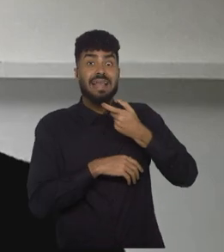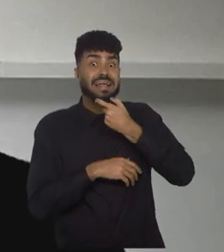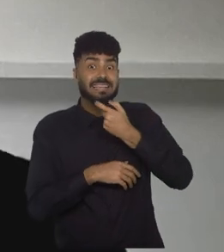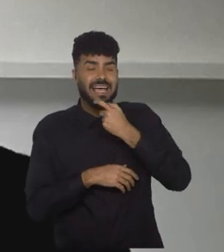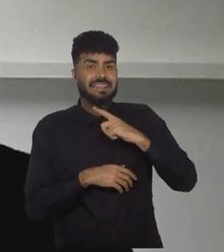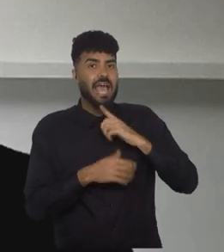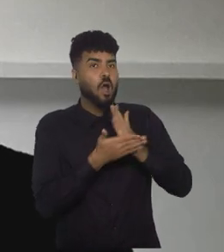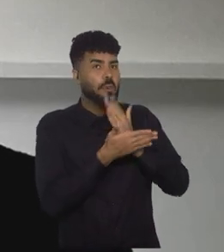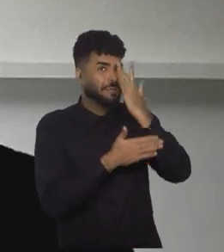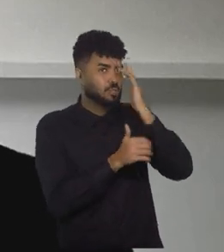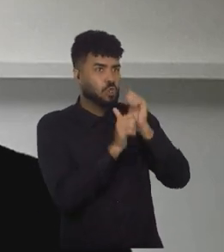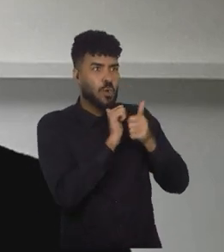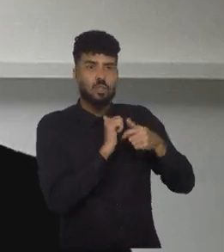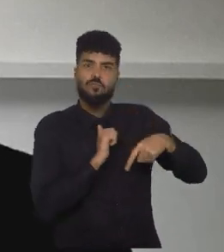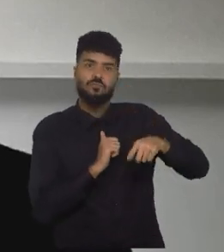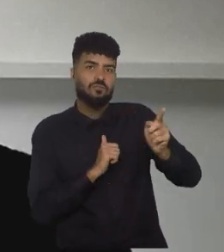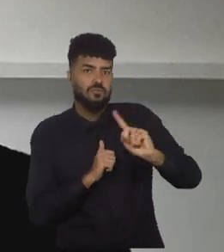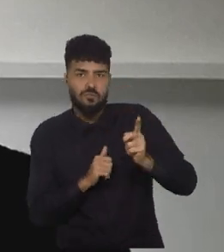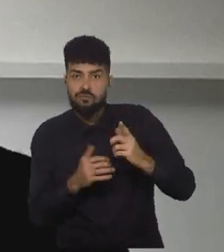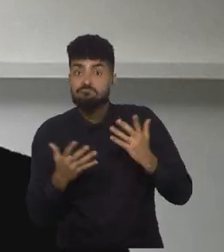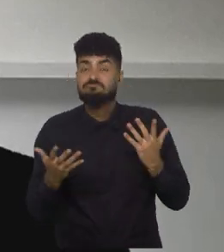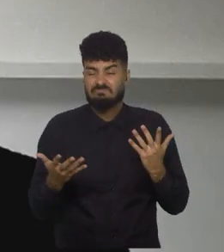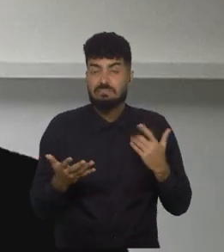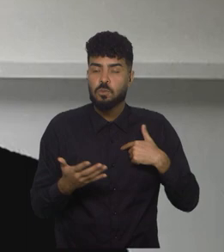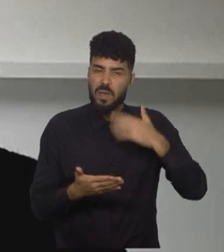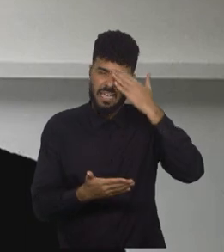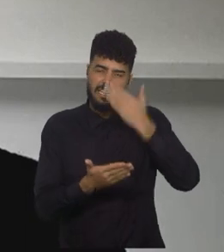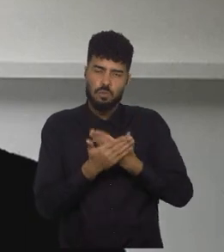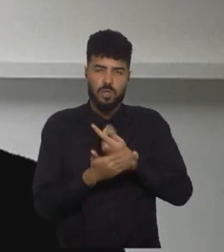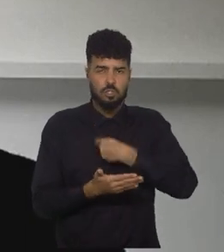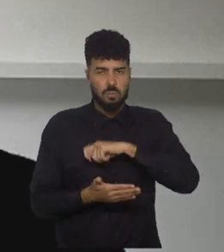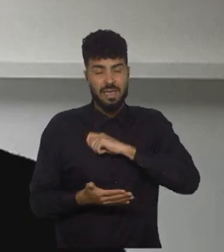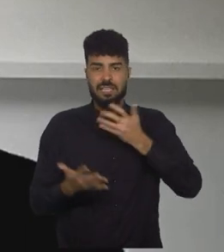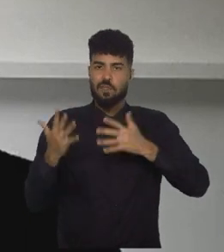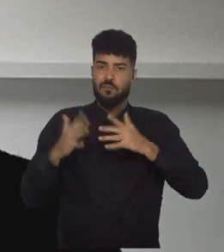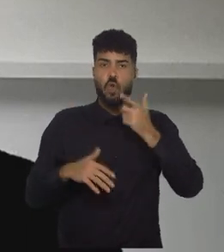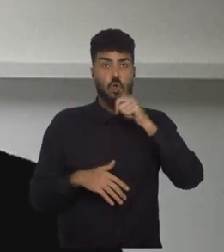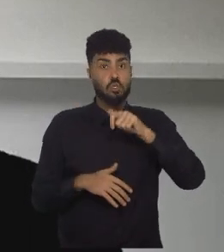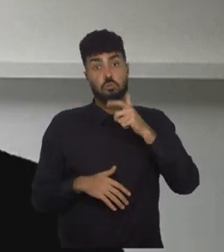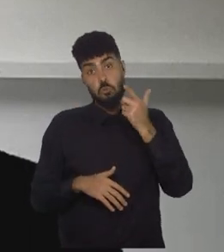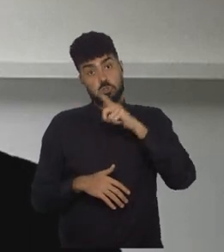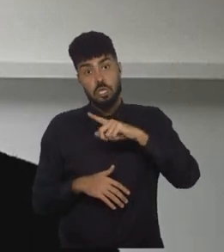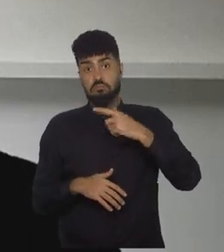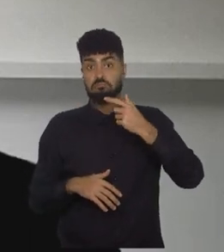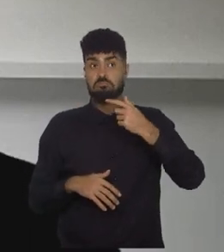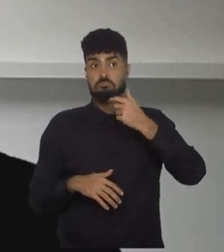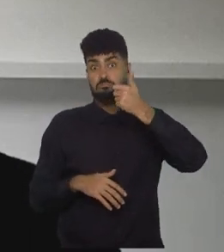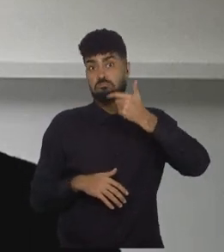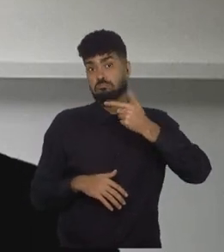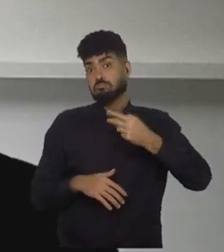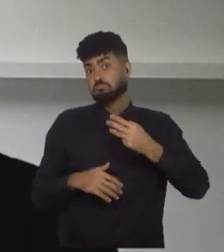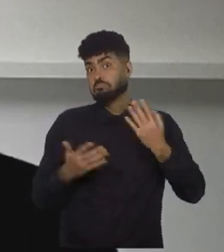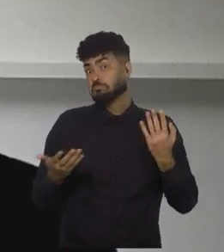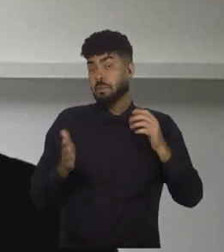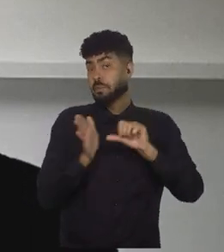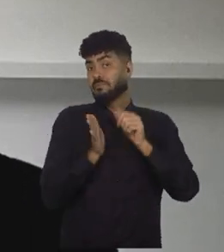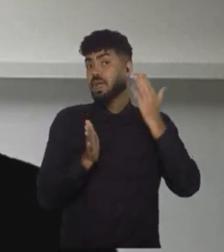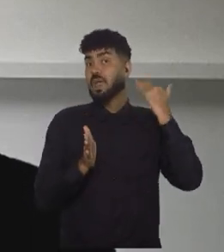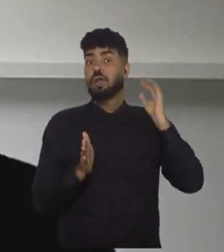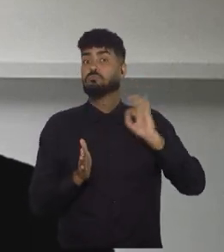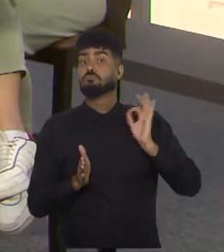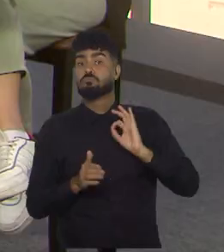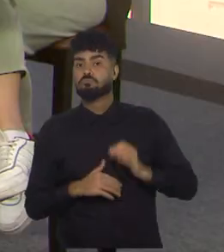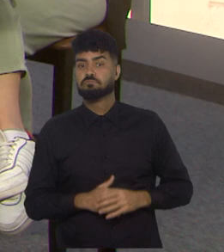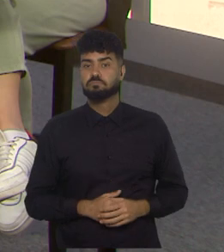lesionadas. Então, eu acho que, de repente, a Espanha consegue até um pódio inédito. As coisas que podem vir para a seleção da